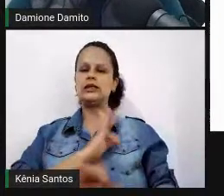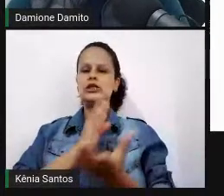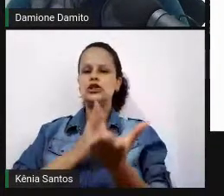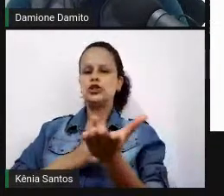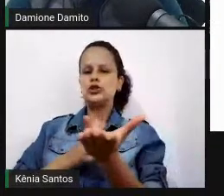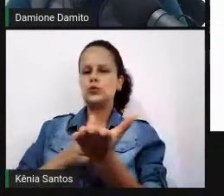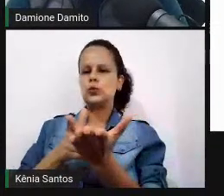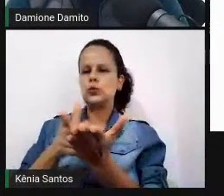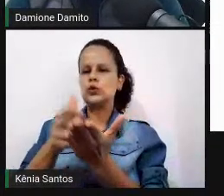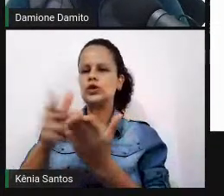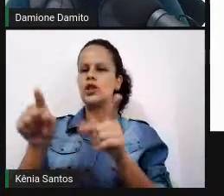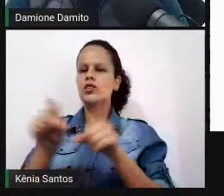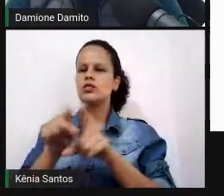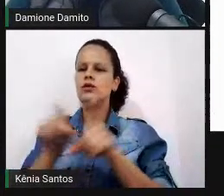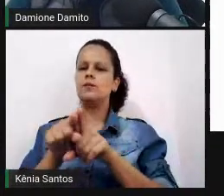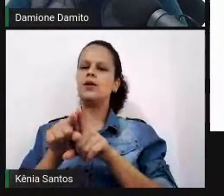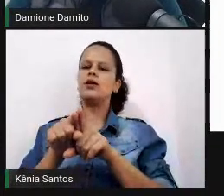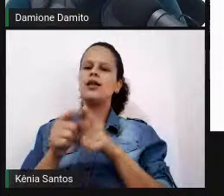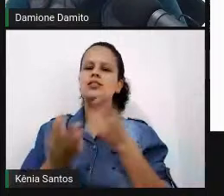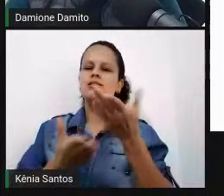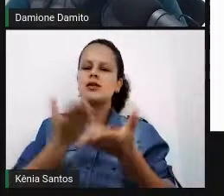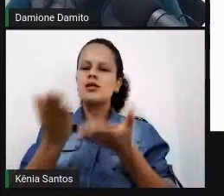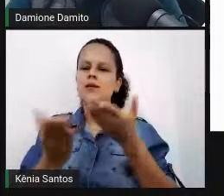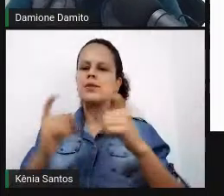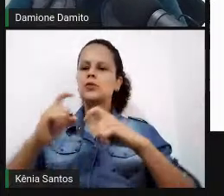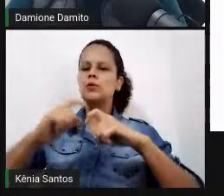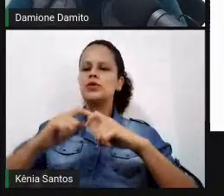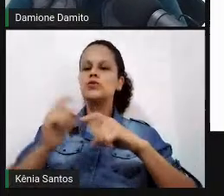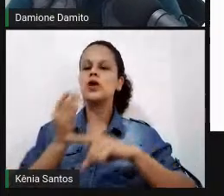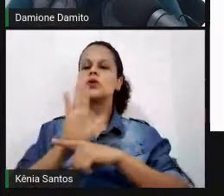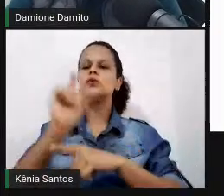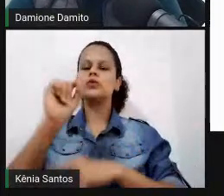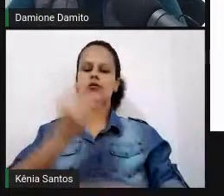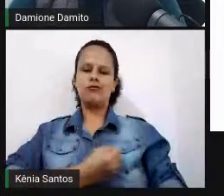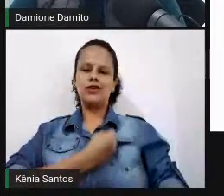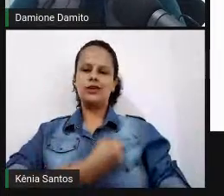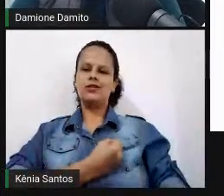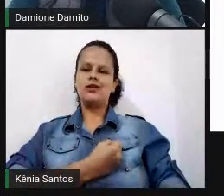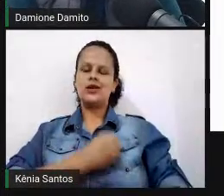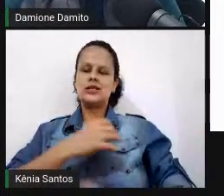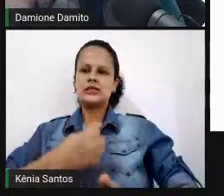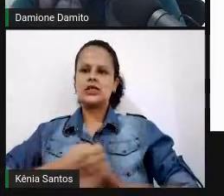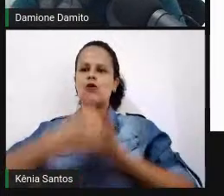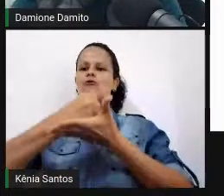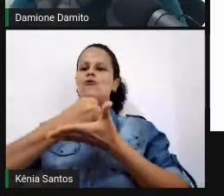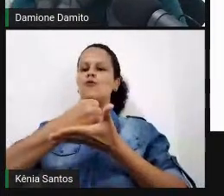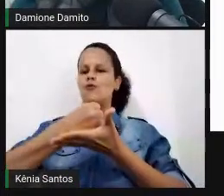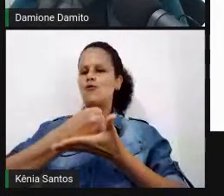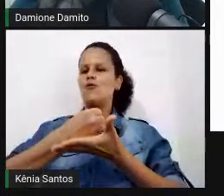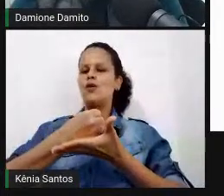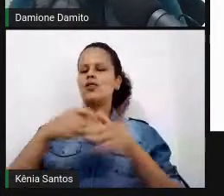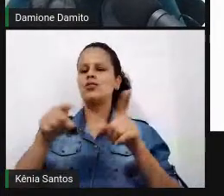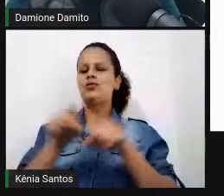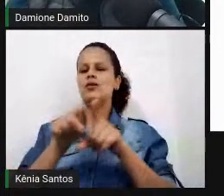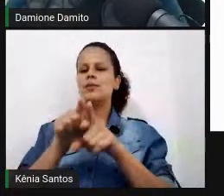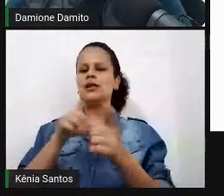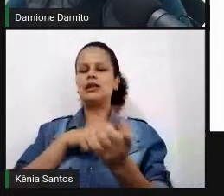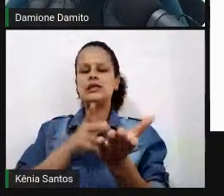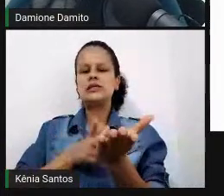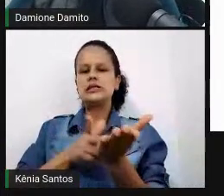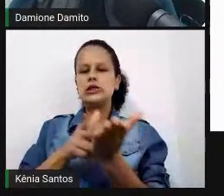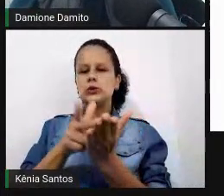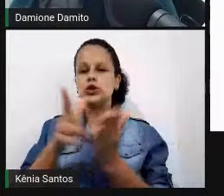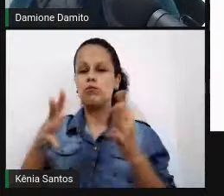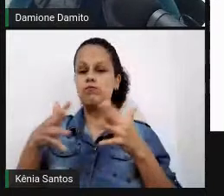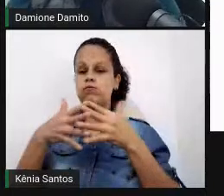tratamentos médicos tem ajudado a salvar a vida de pessoas, tem ajudado a melhorar o pós-operatório de cirurgias complexas.